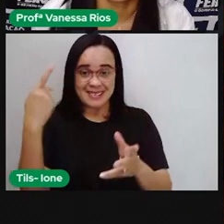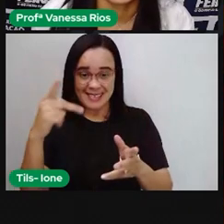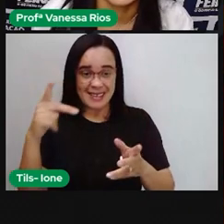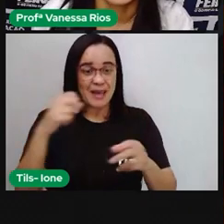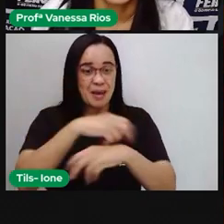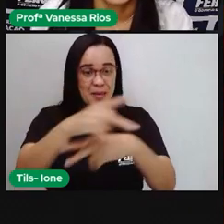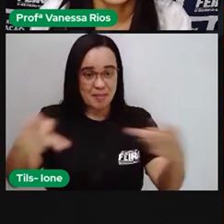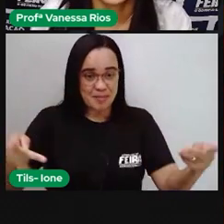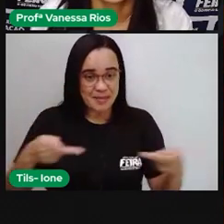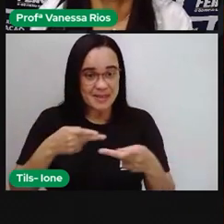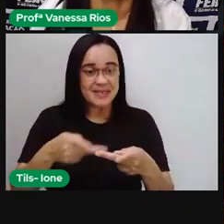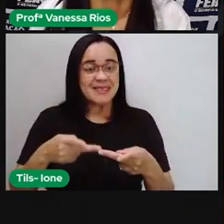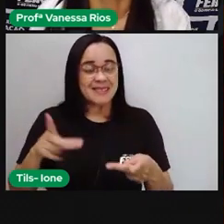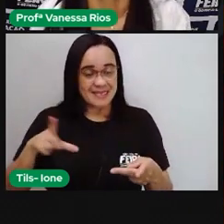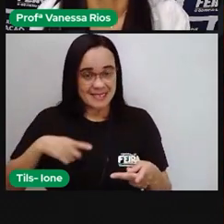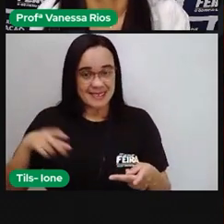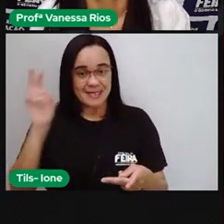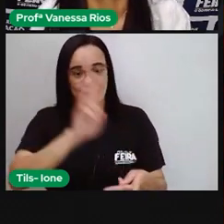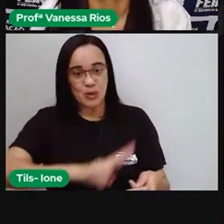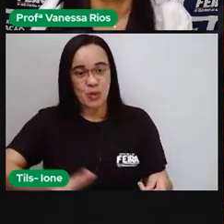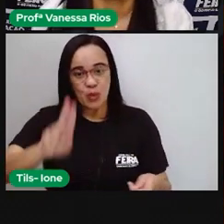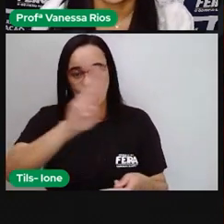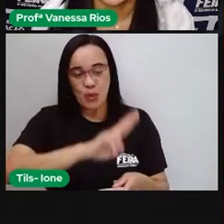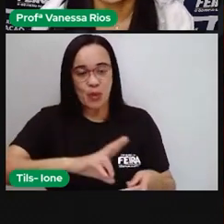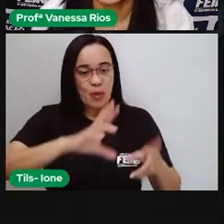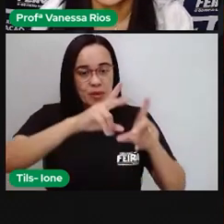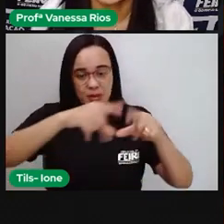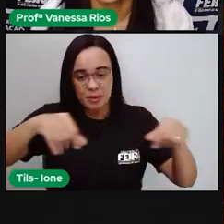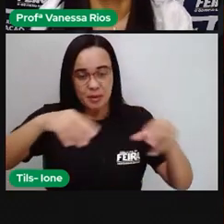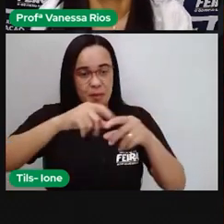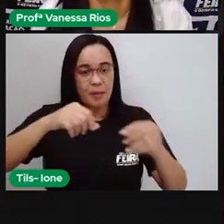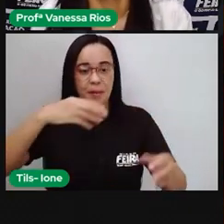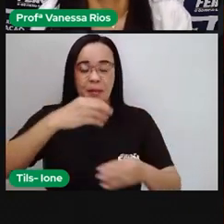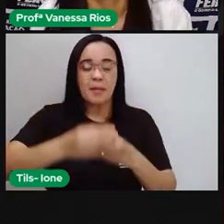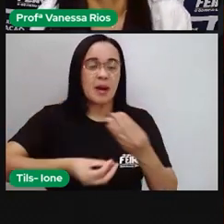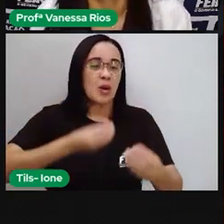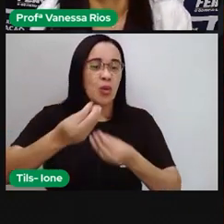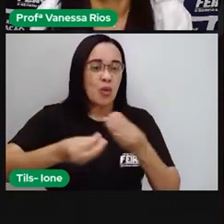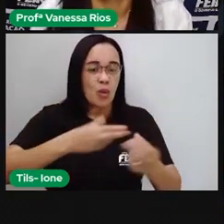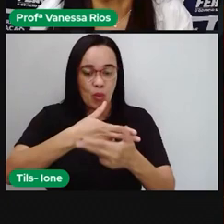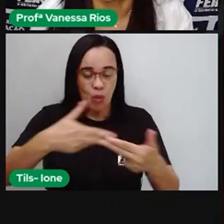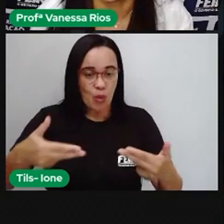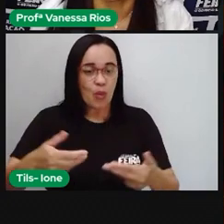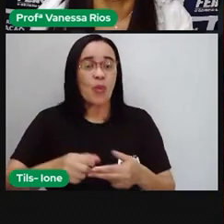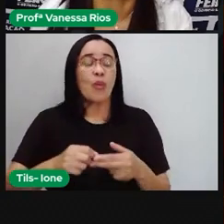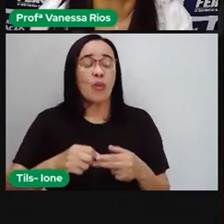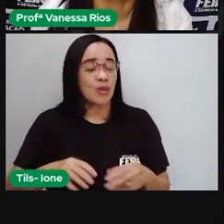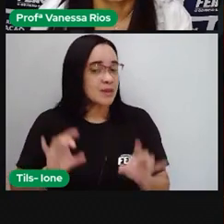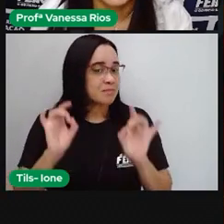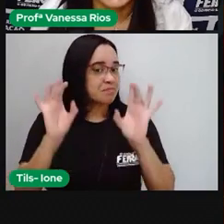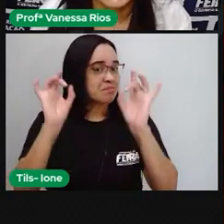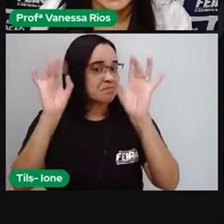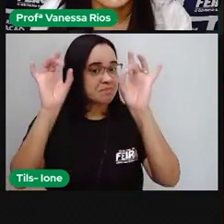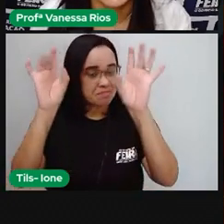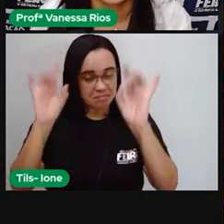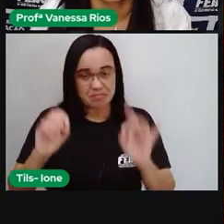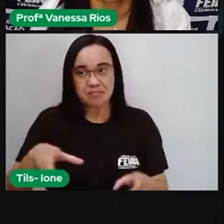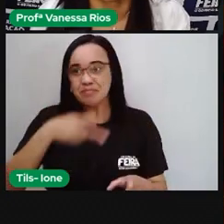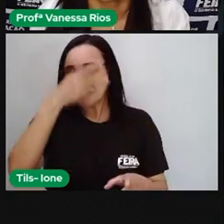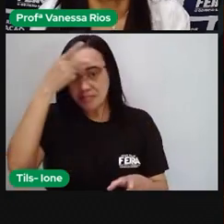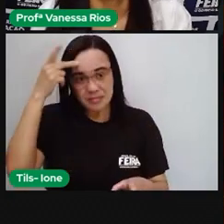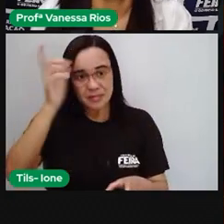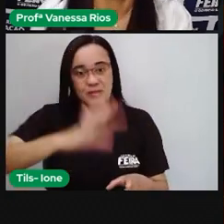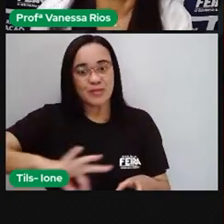pizza. Utiliza aí ingredientes variados. E acredito aí que todas as pessoas aí já provaram, né? Essa